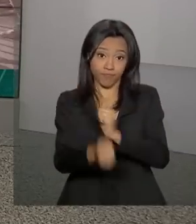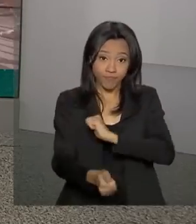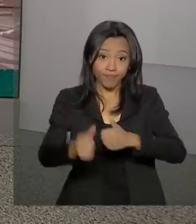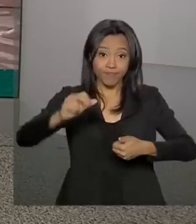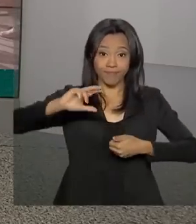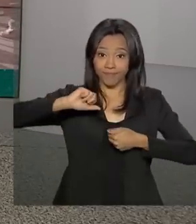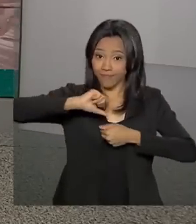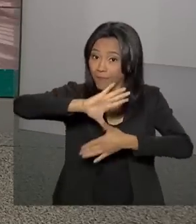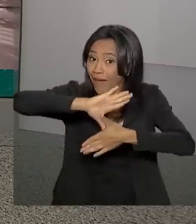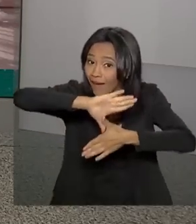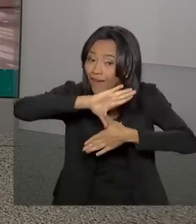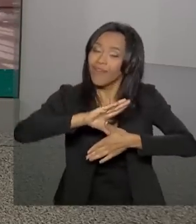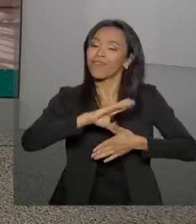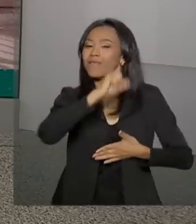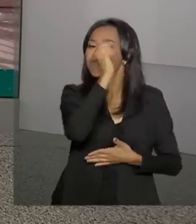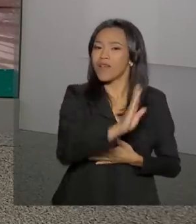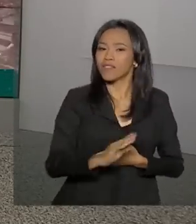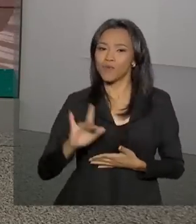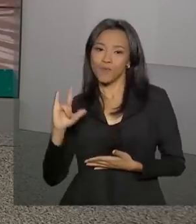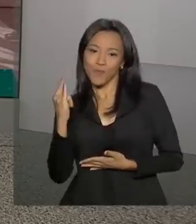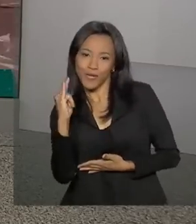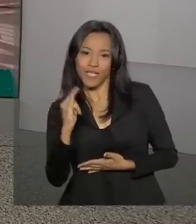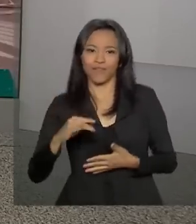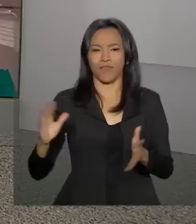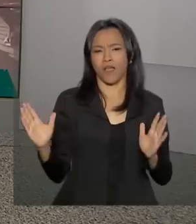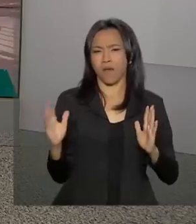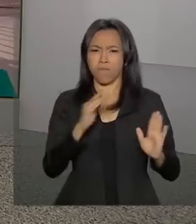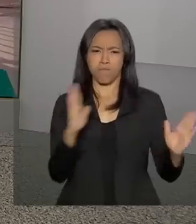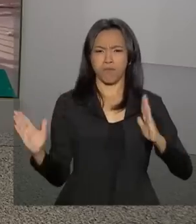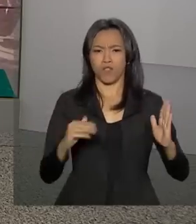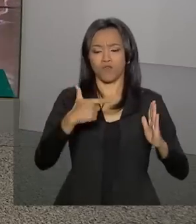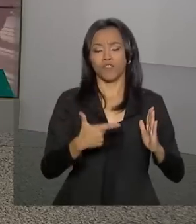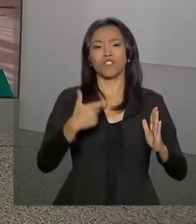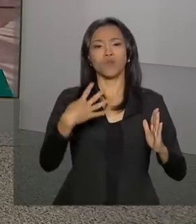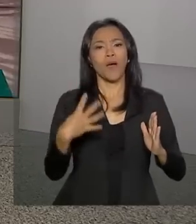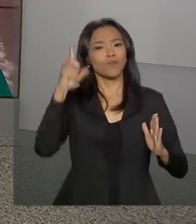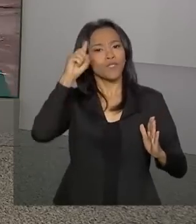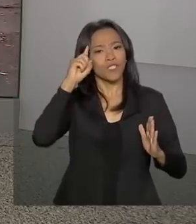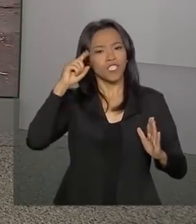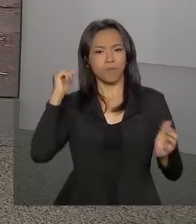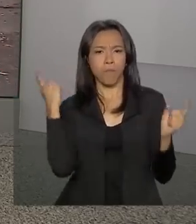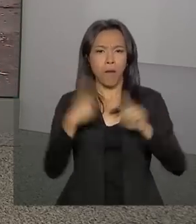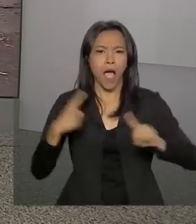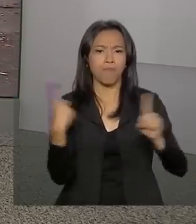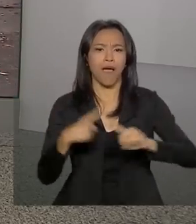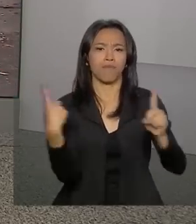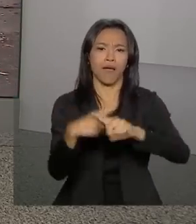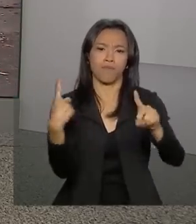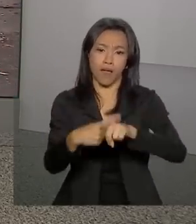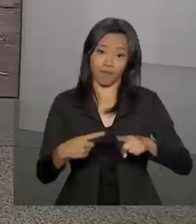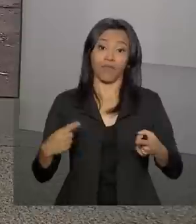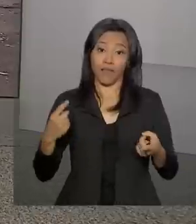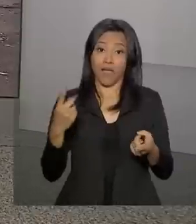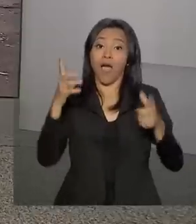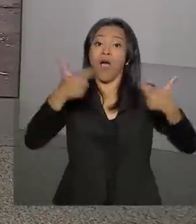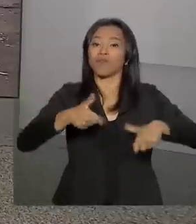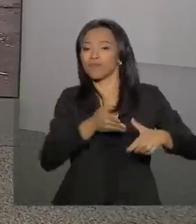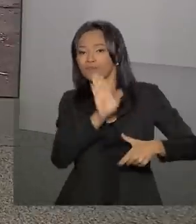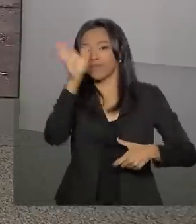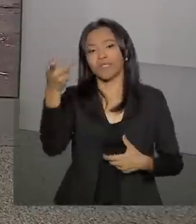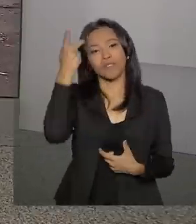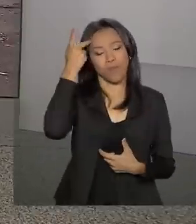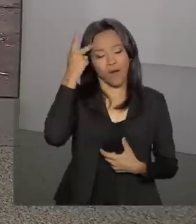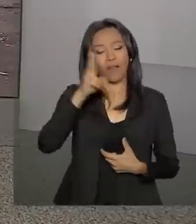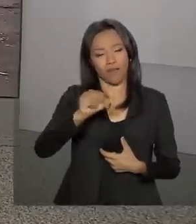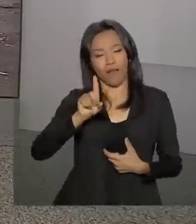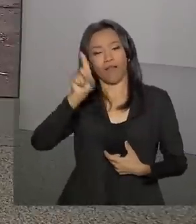Bolívia. Serão 24 dias de competição. A gente vai agora até o estádio do Morumbi, em São Paulo, onde mais tarde haverá o jogo. Saber mais detalhes